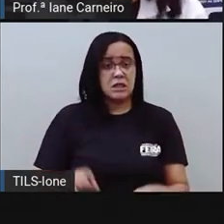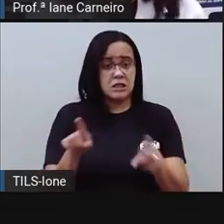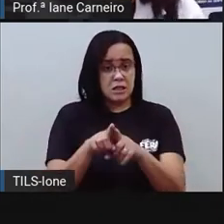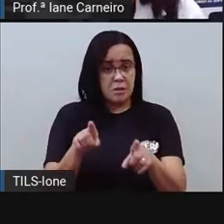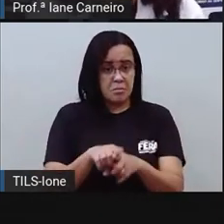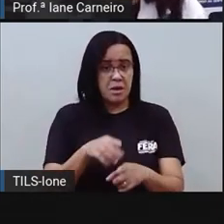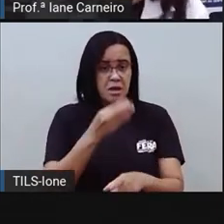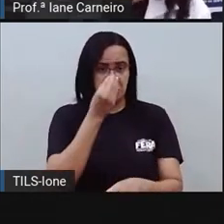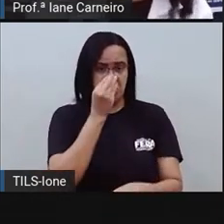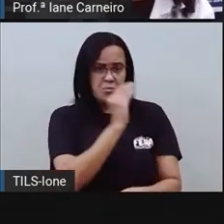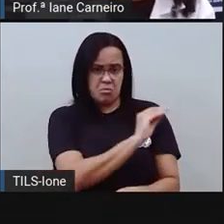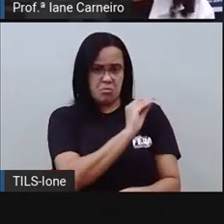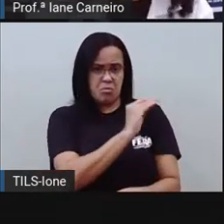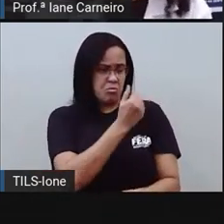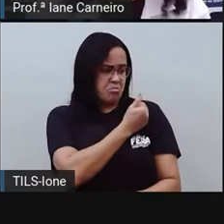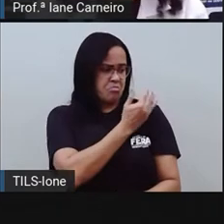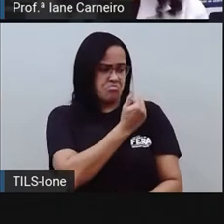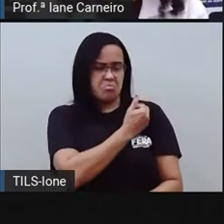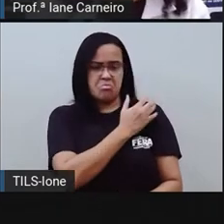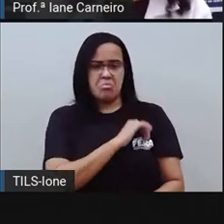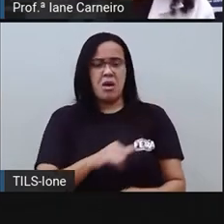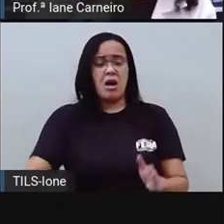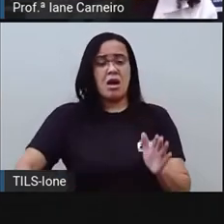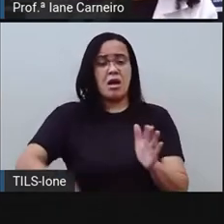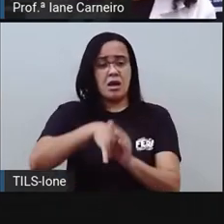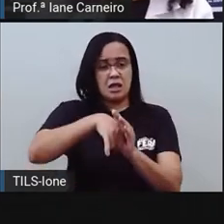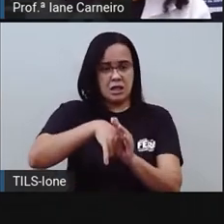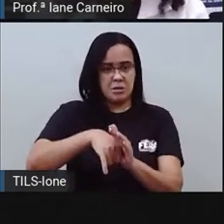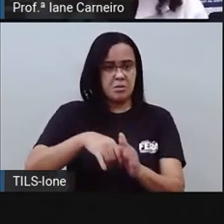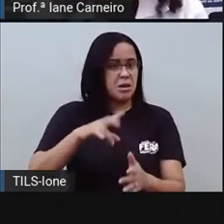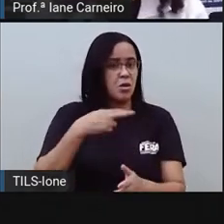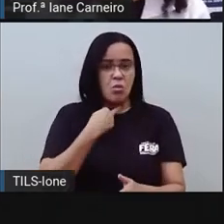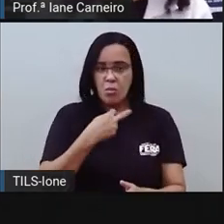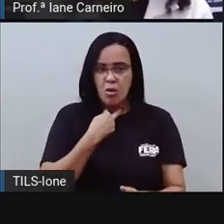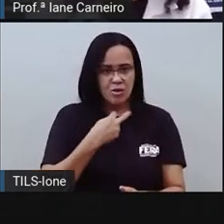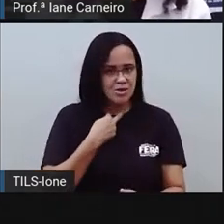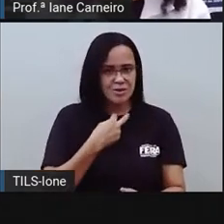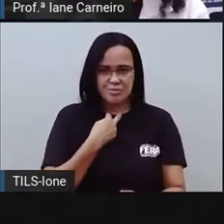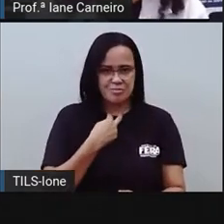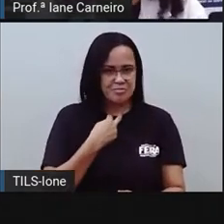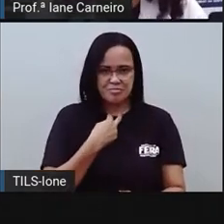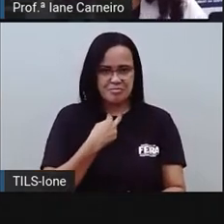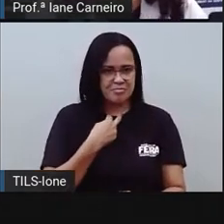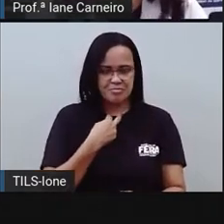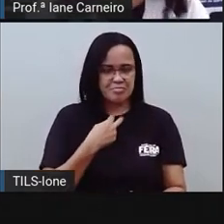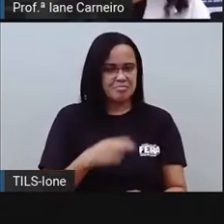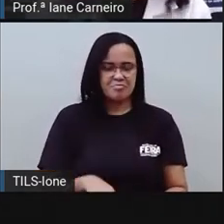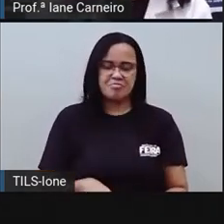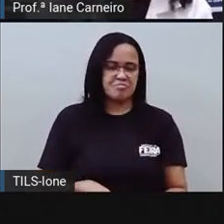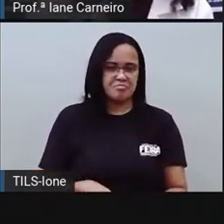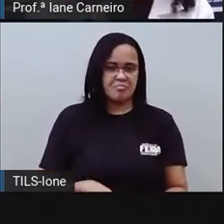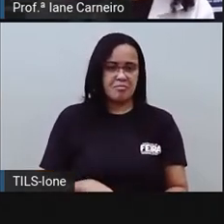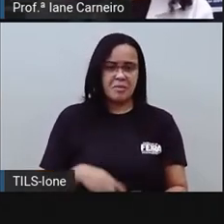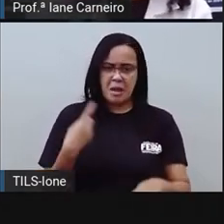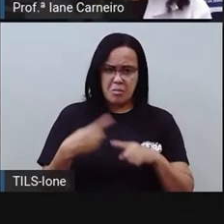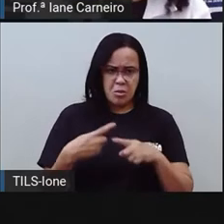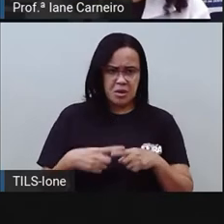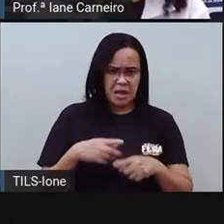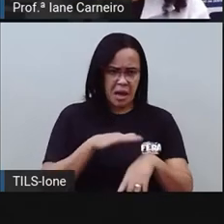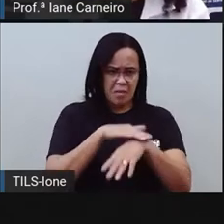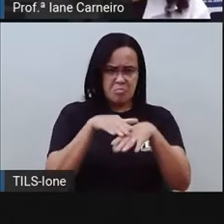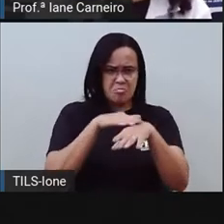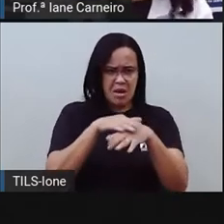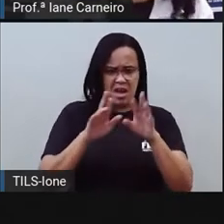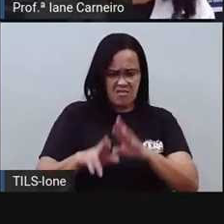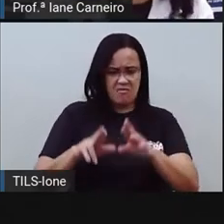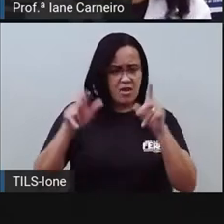é crime, né? Então, você não pode destratar ninguém por conta da cor da pele dela. E você também não